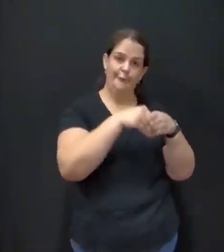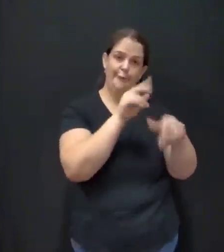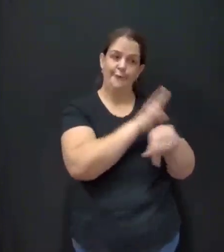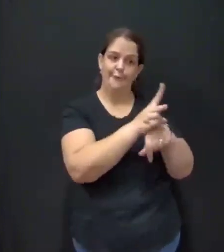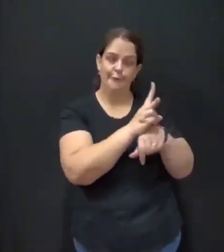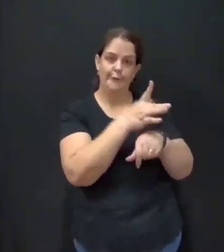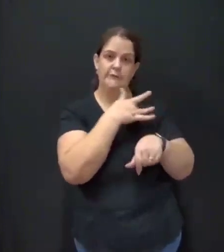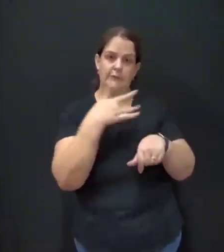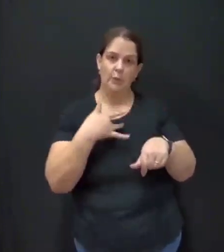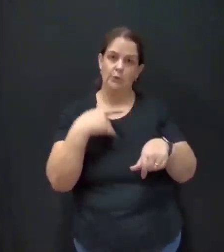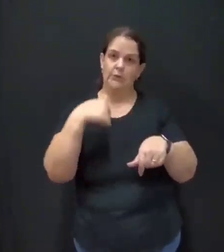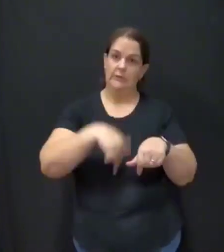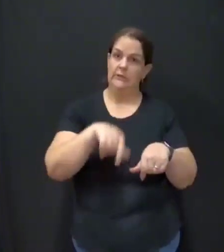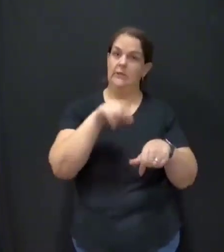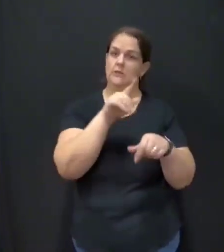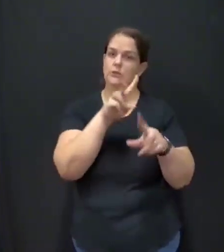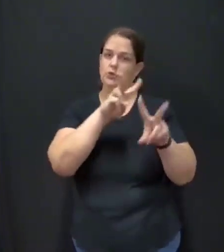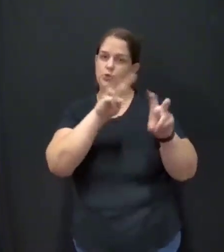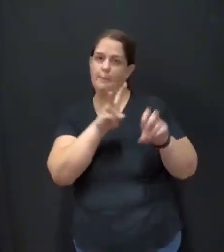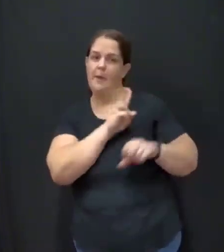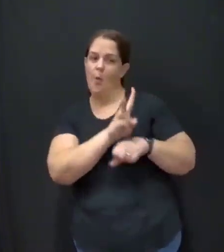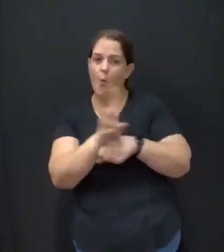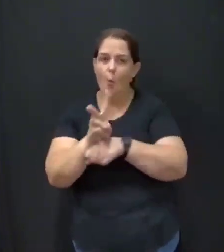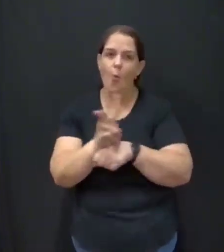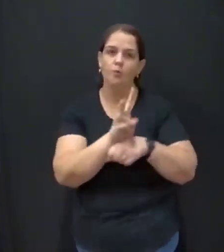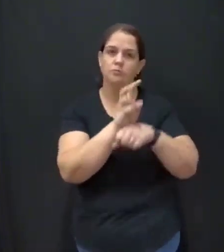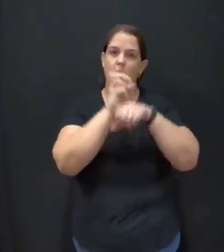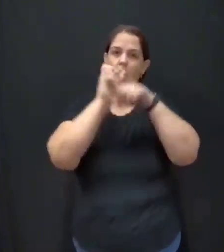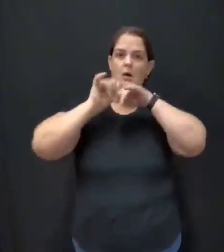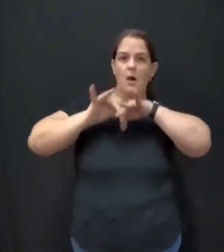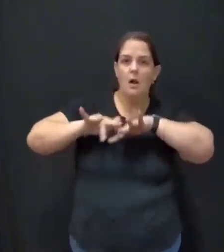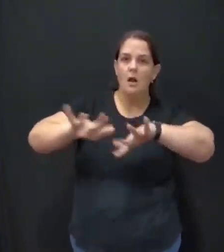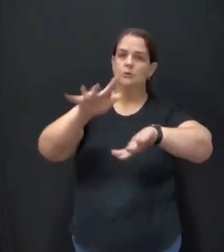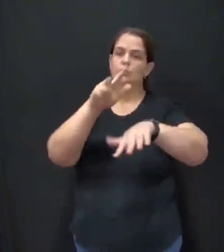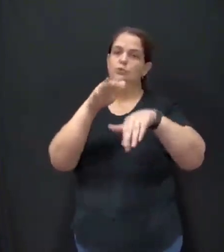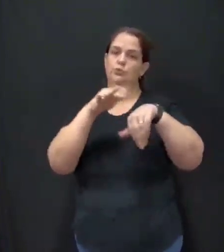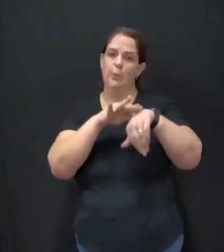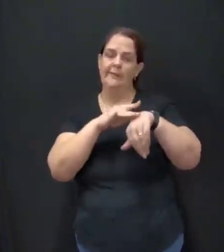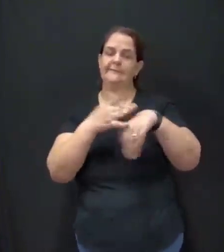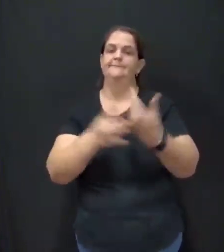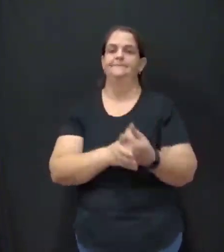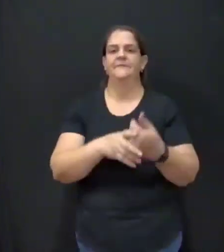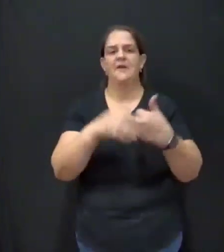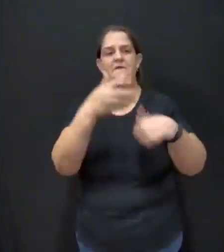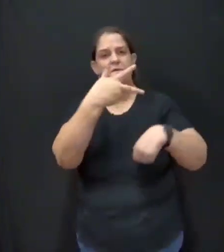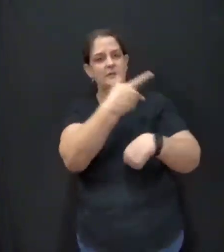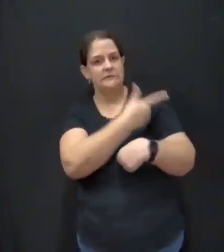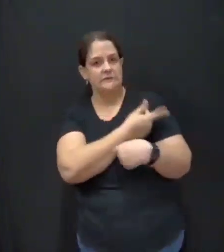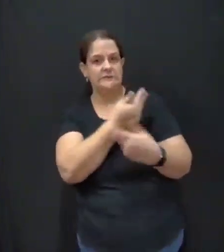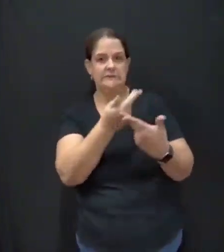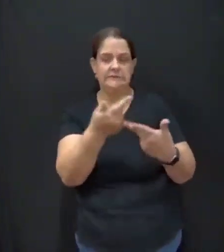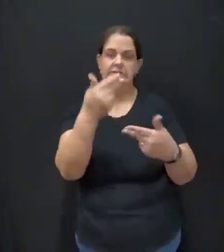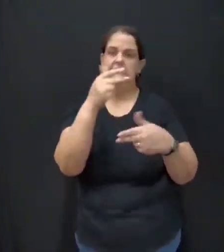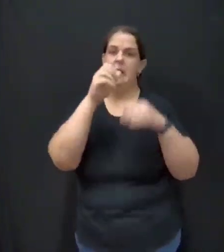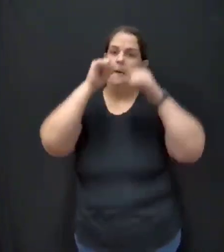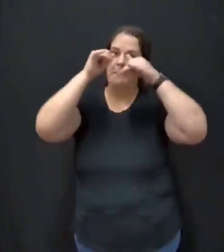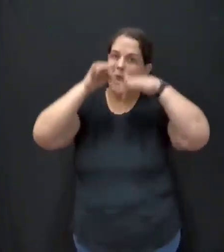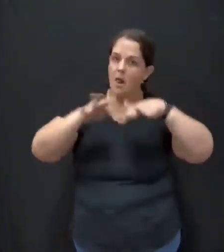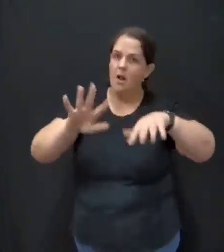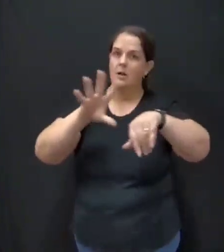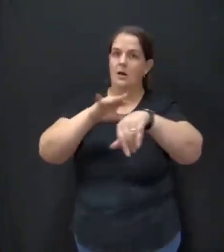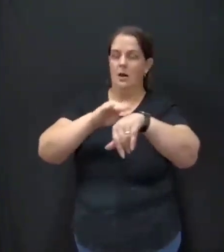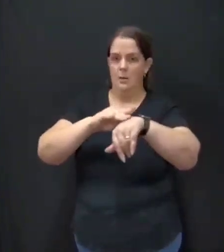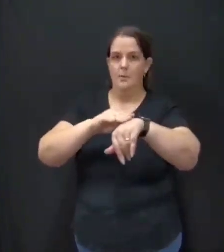do município, da questão da vigilância epidemiológica. É o central das vacinas, das epidemias. E eu estou assustado com o